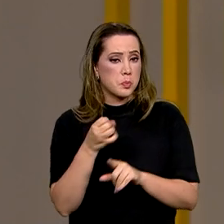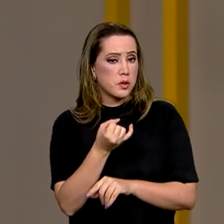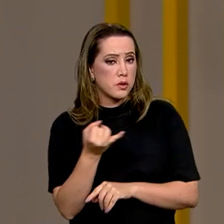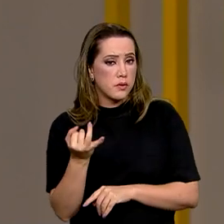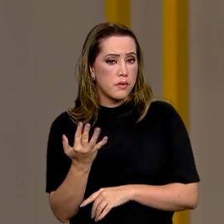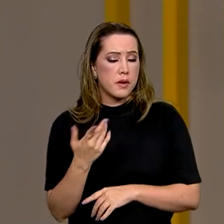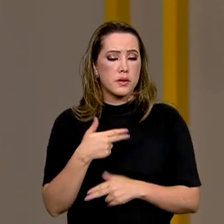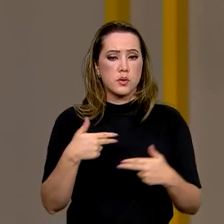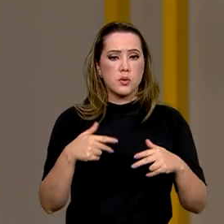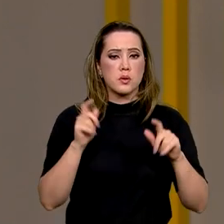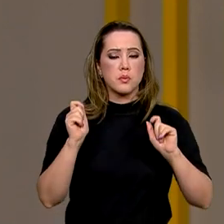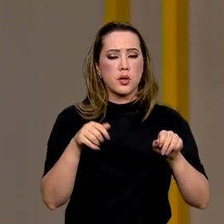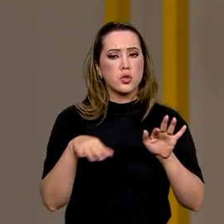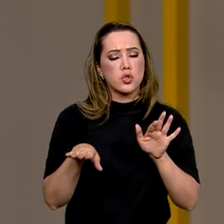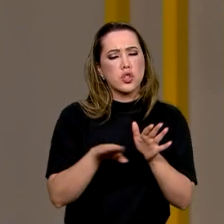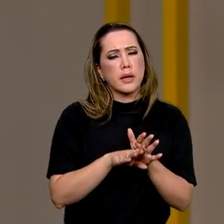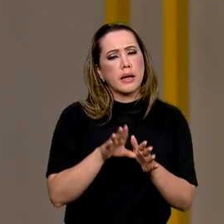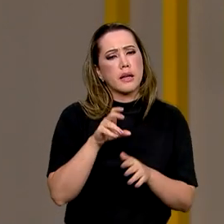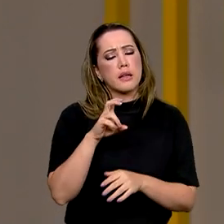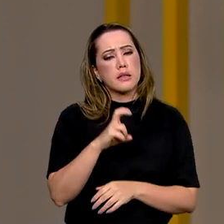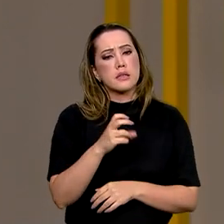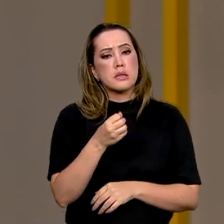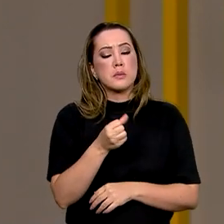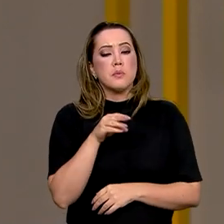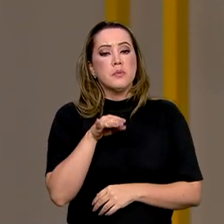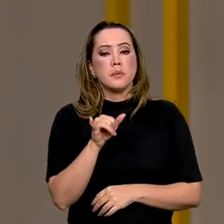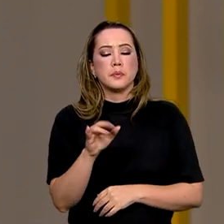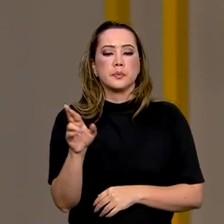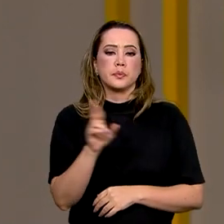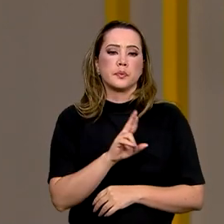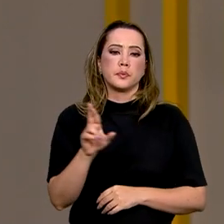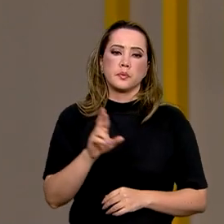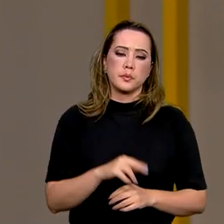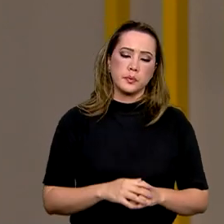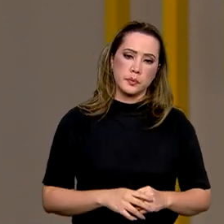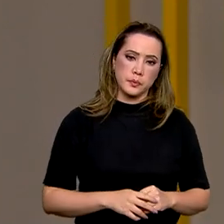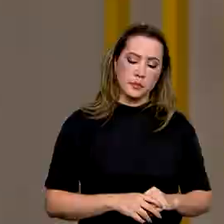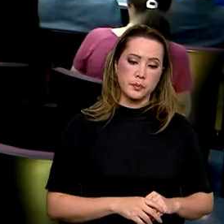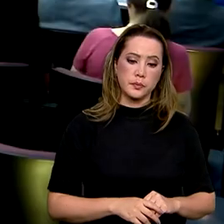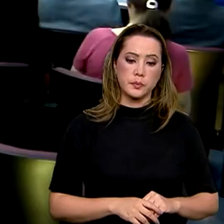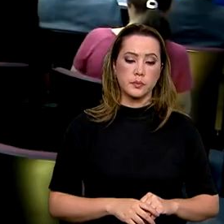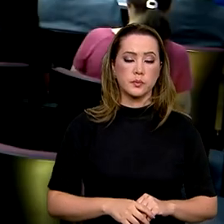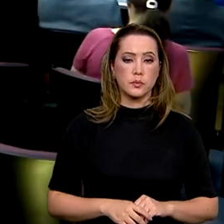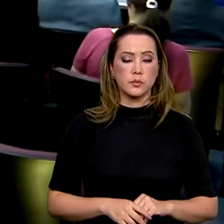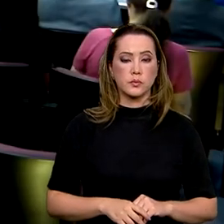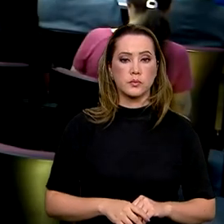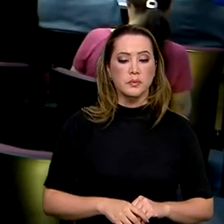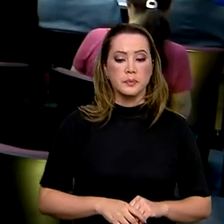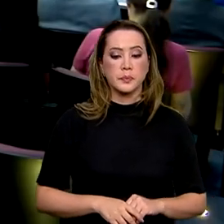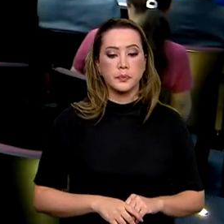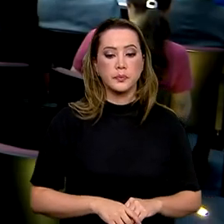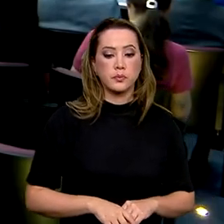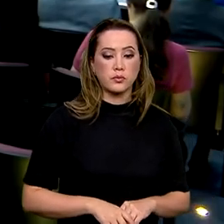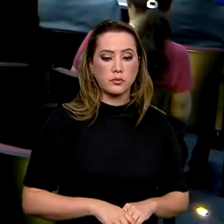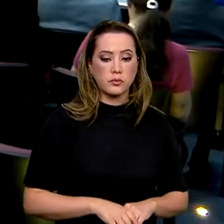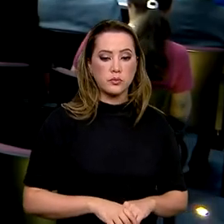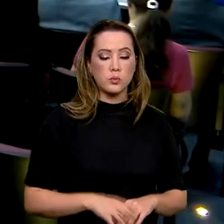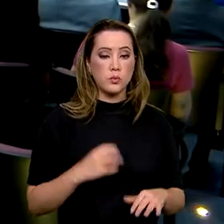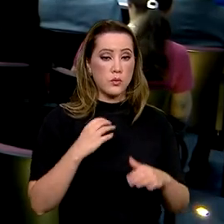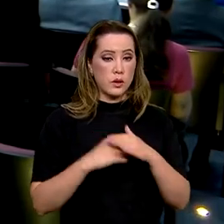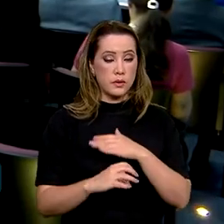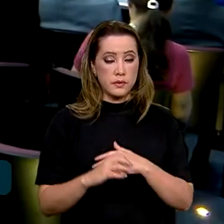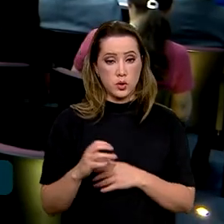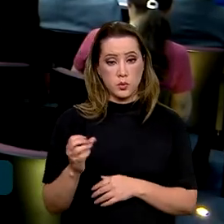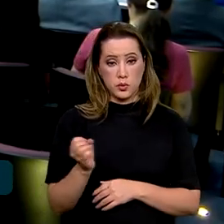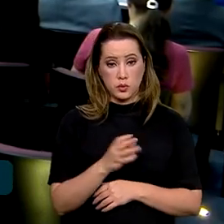Os investimentos podem chegar a 56 bilhões de reais. O investimento inicial do